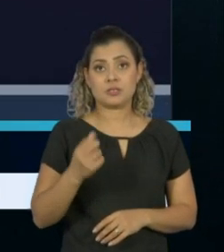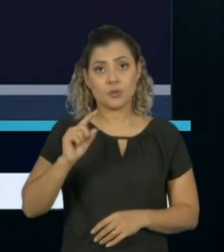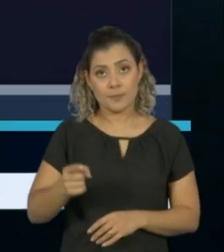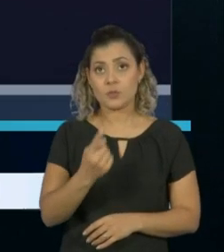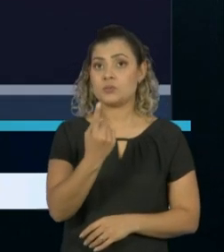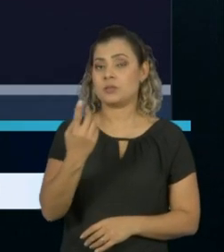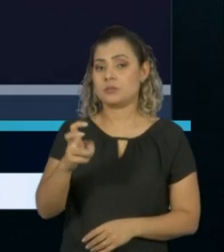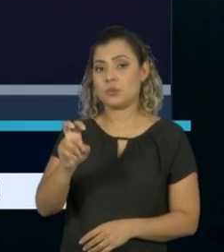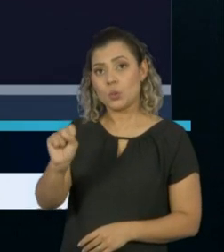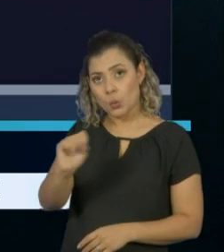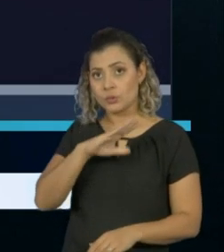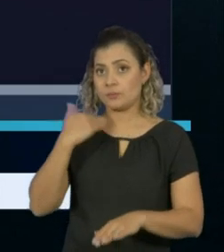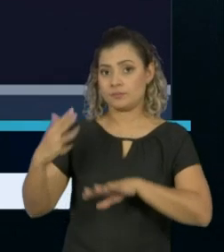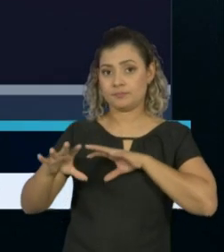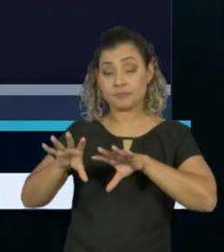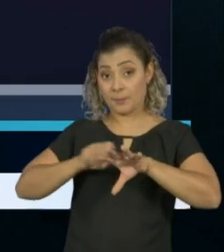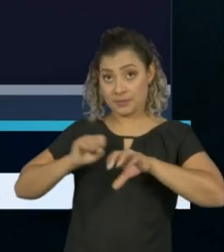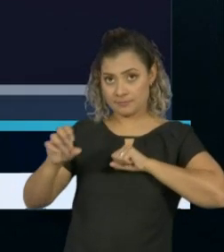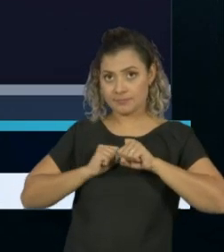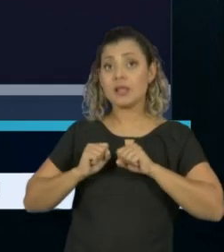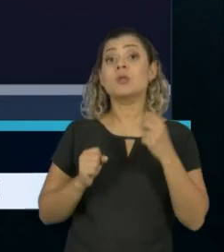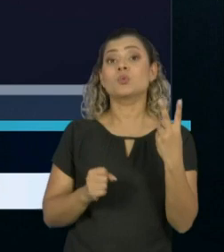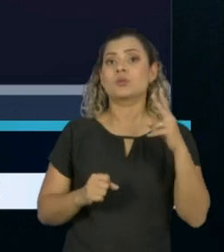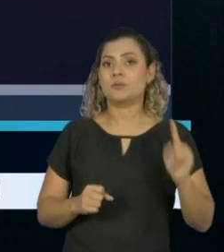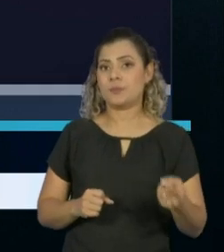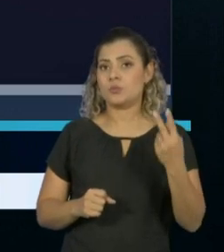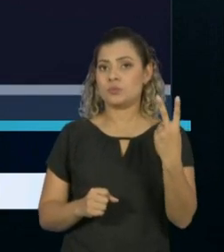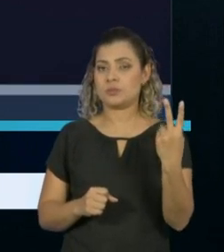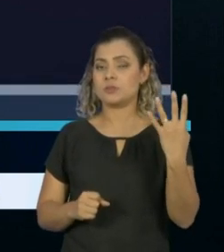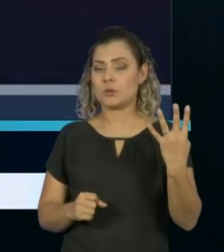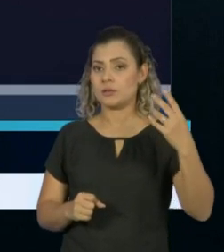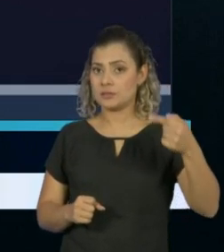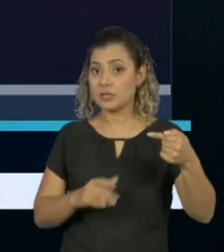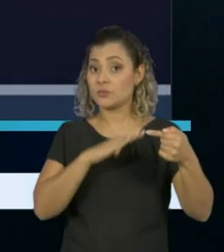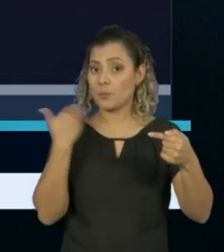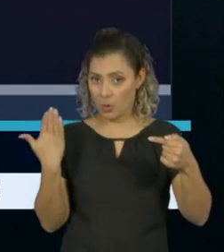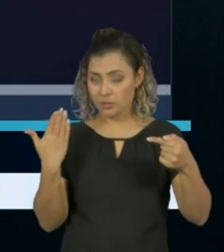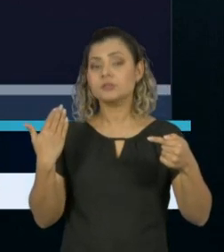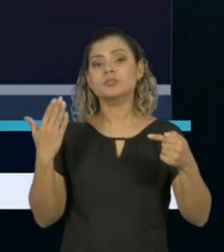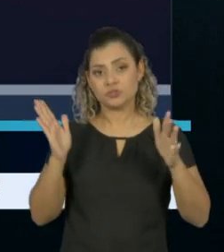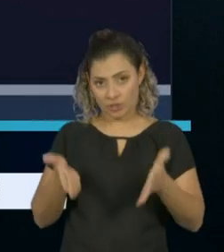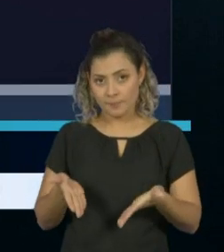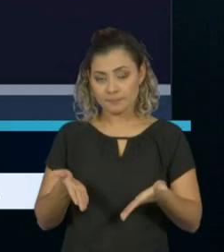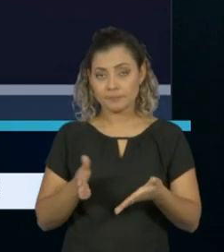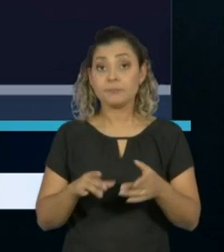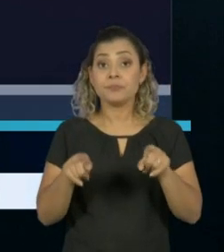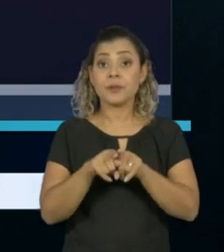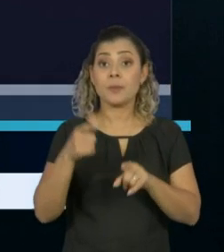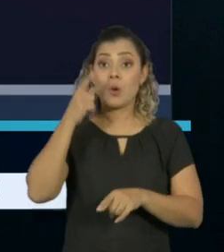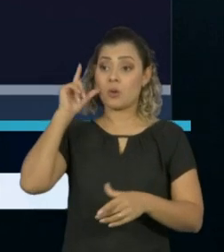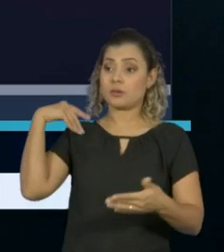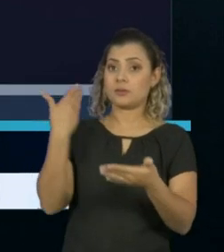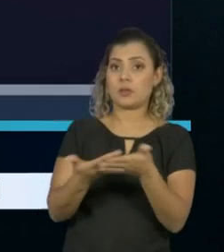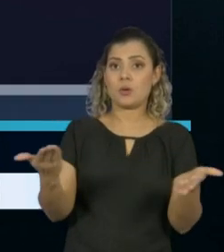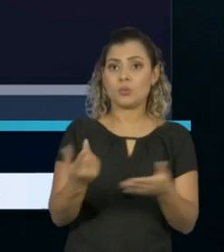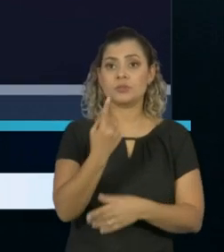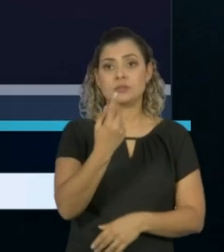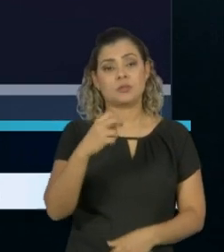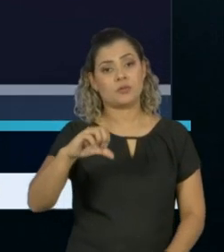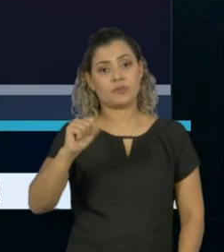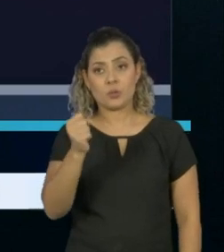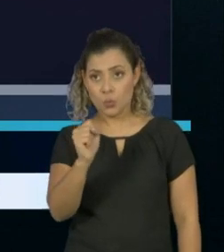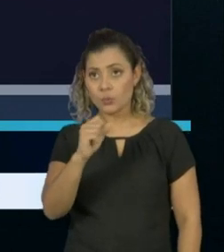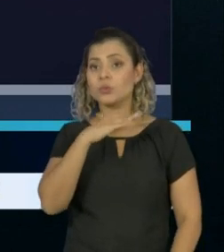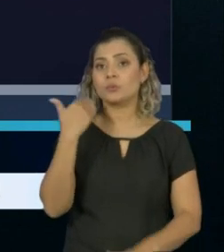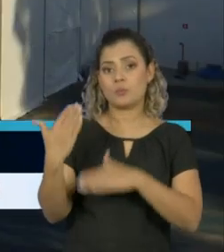casos confirmados de Covid-19 e 2.247 mortes pela doença. De ontem para hoje, foram 198